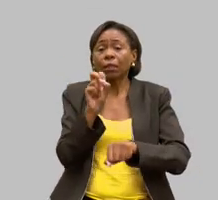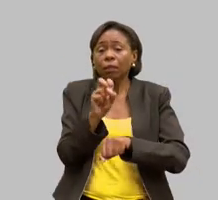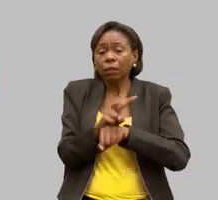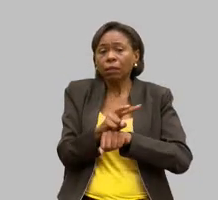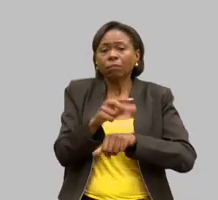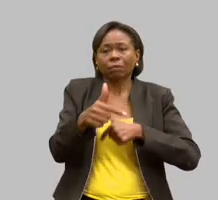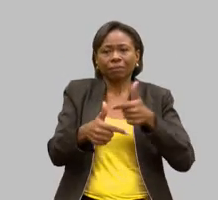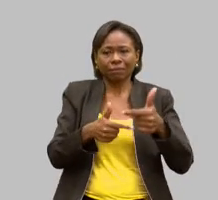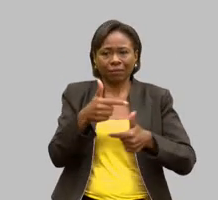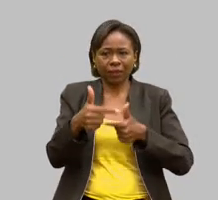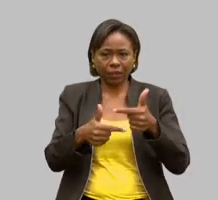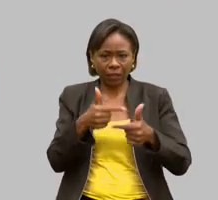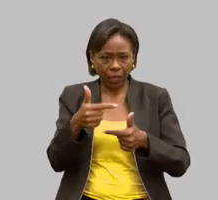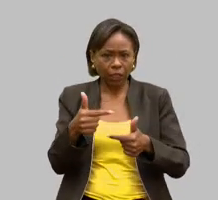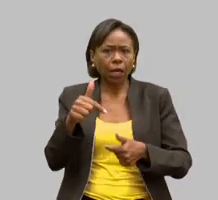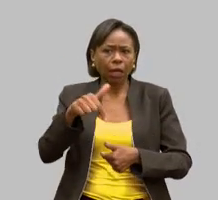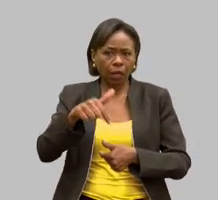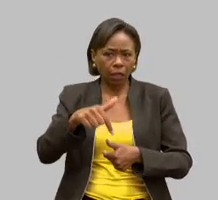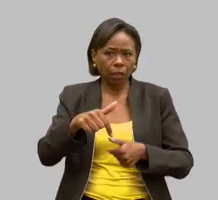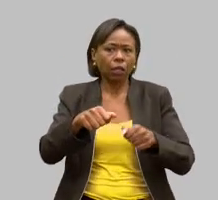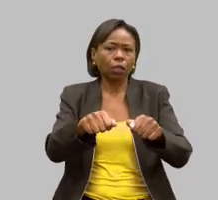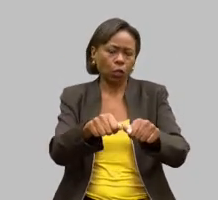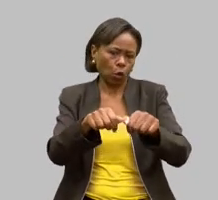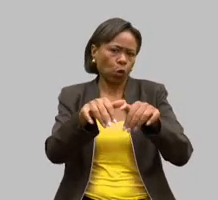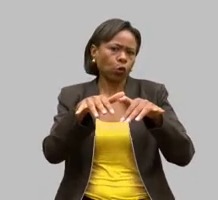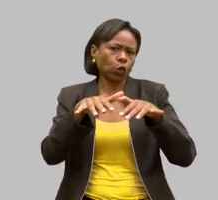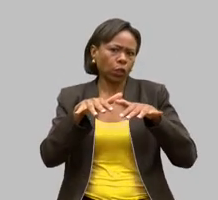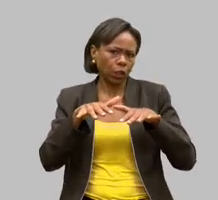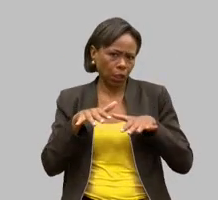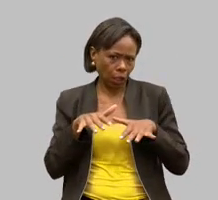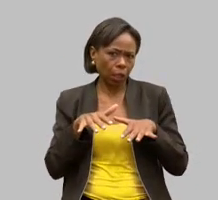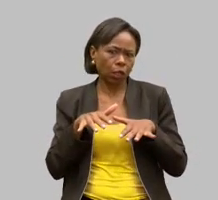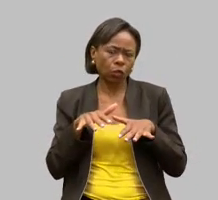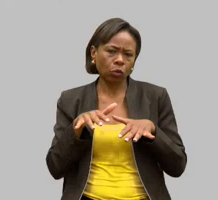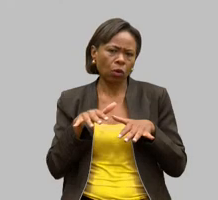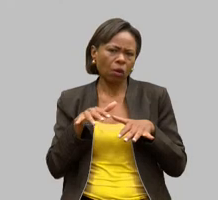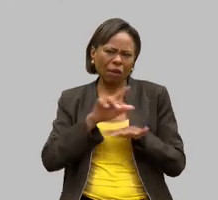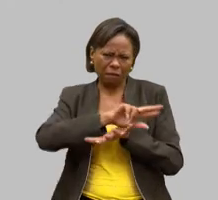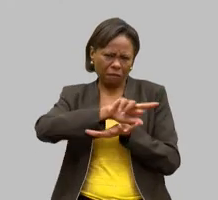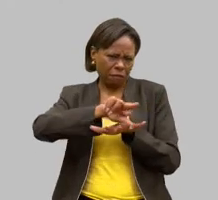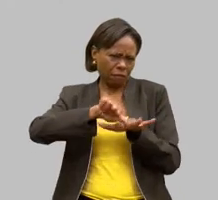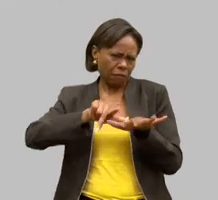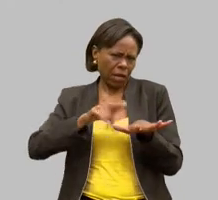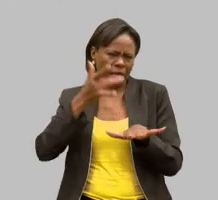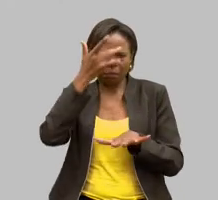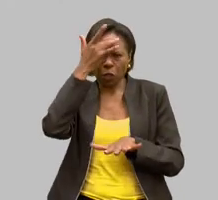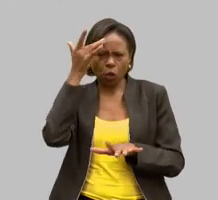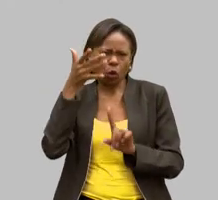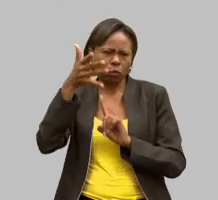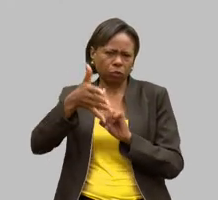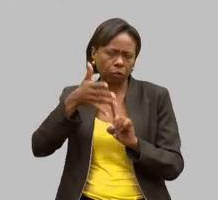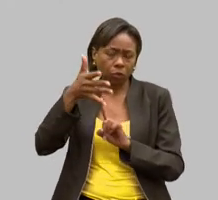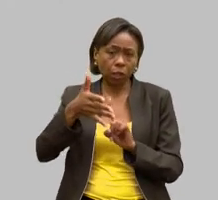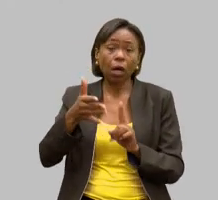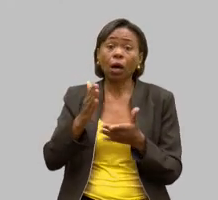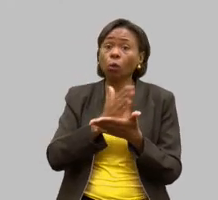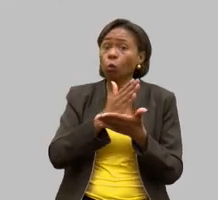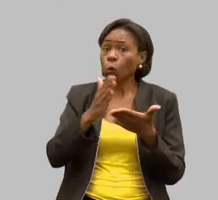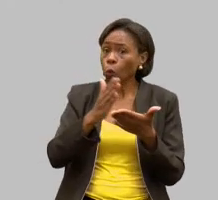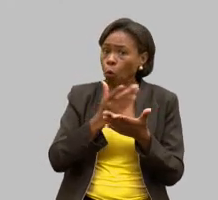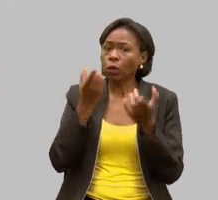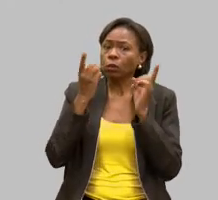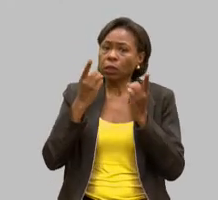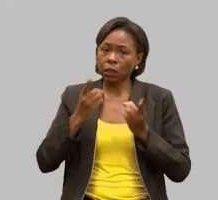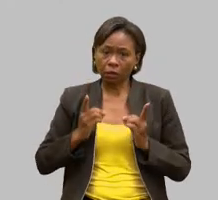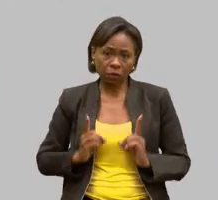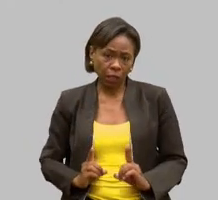Nós fizemos a audiência aqui e demos a palavra a muitas pessoas que tinham alguma deficiência, pessoas que tiveram dificuldade